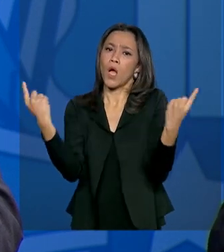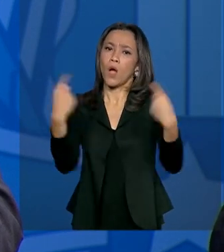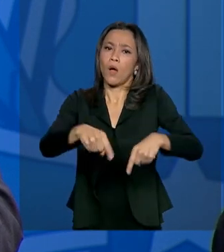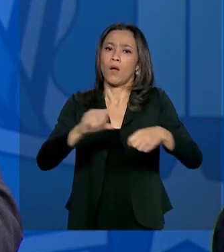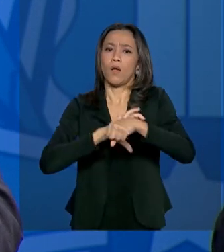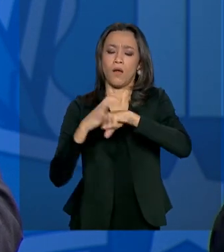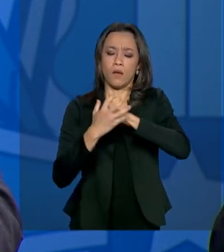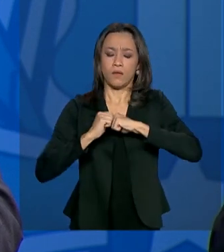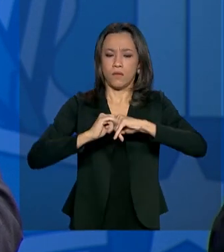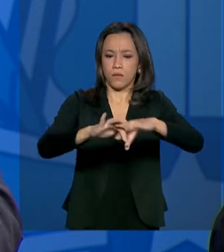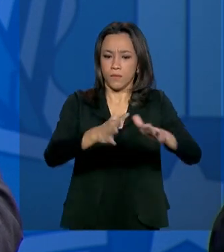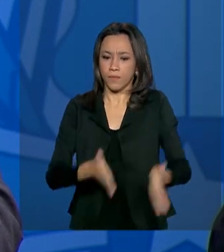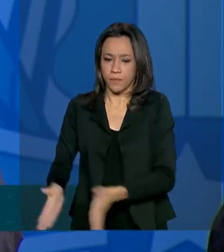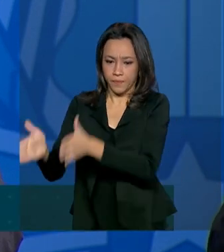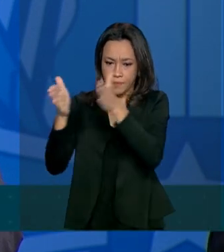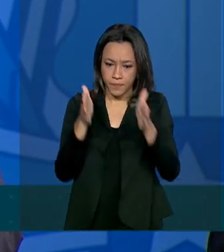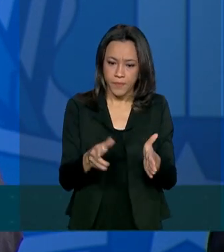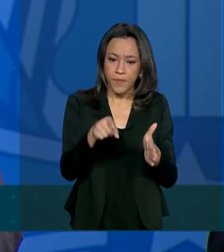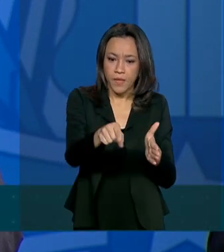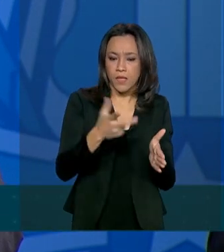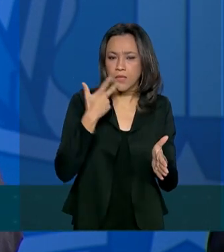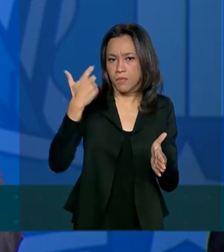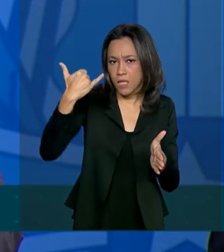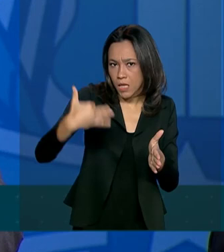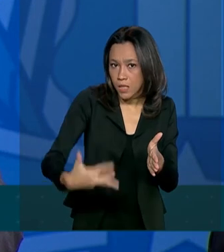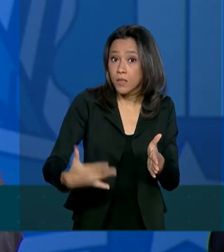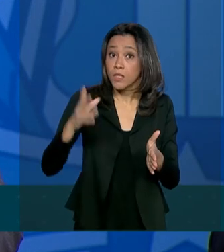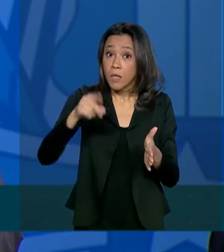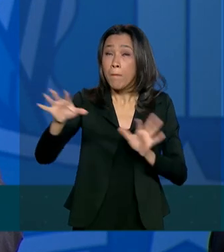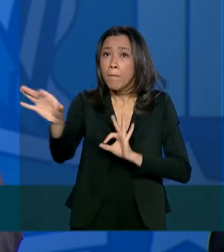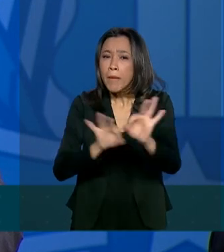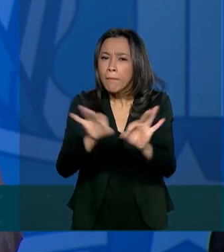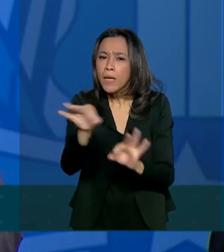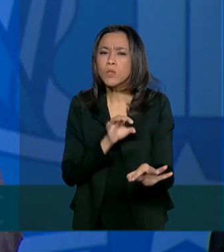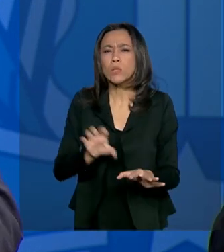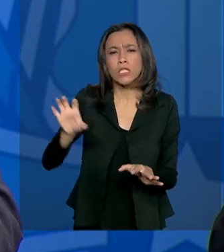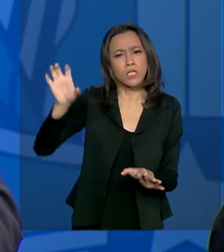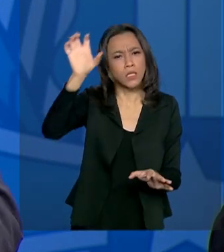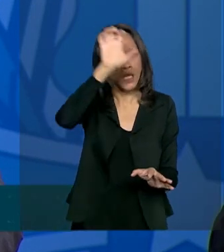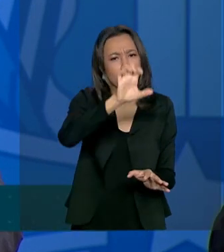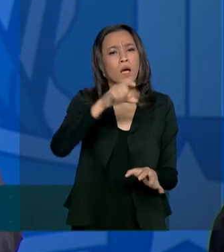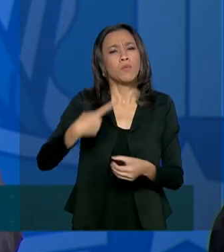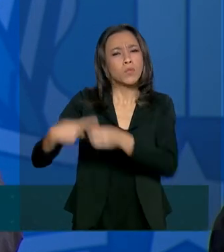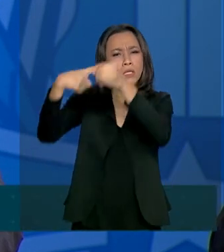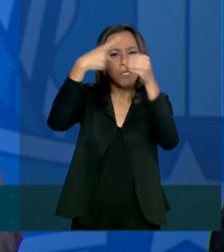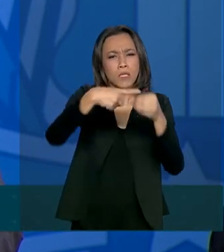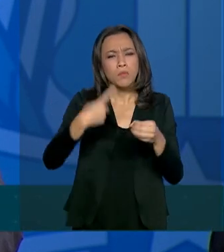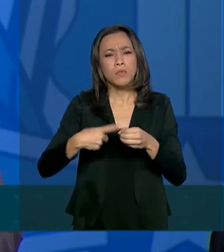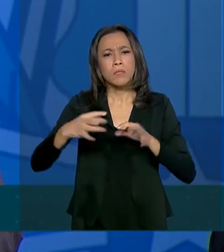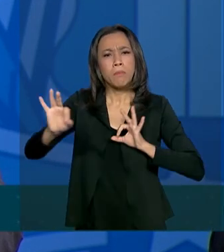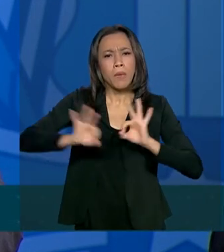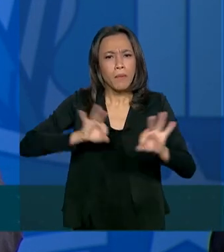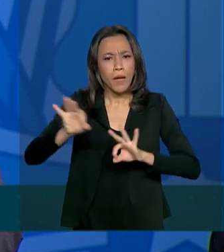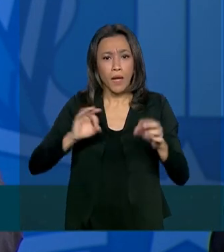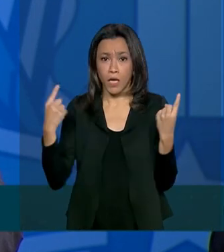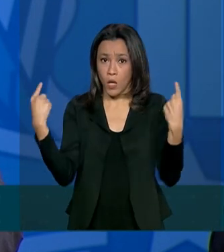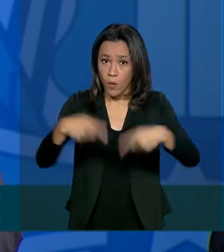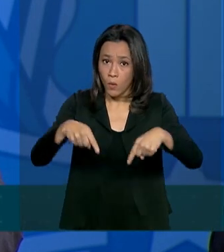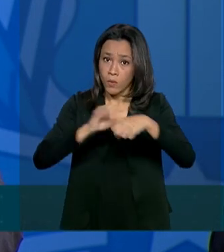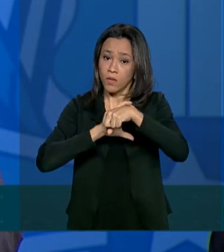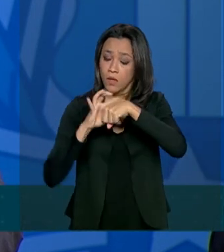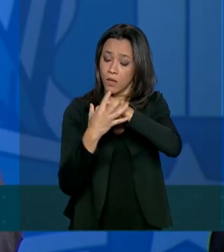recurso estrito para a Covid que se destinou à preparação de estados e municípios para o enfrentamento. De acordo com as